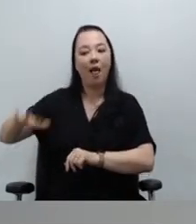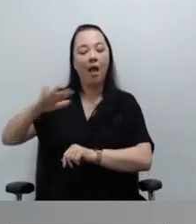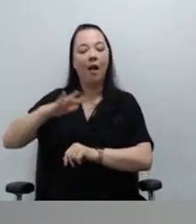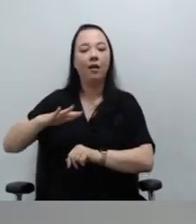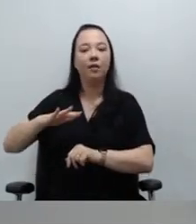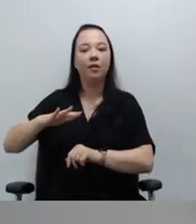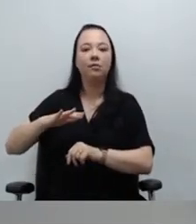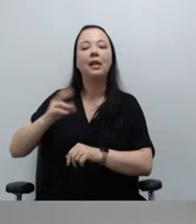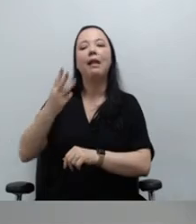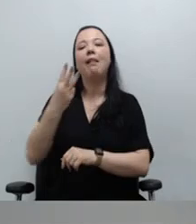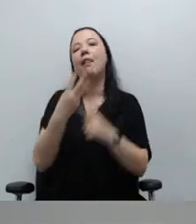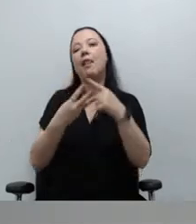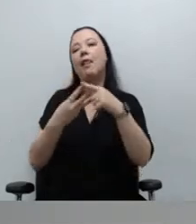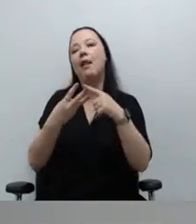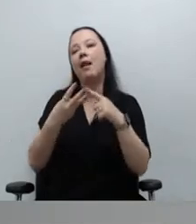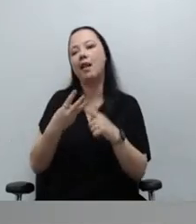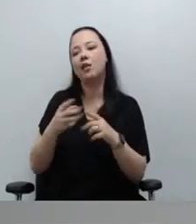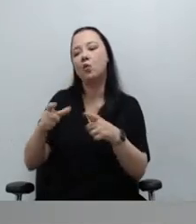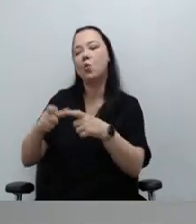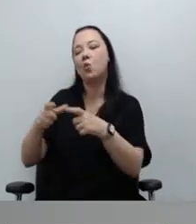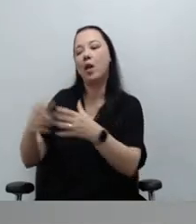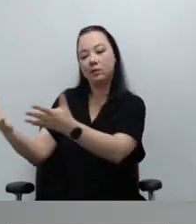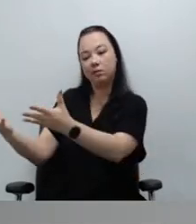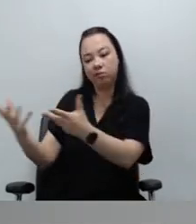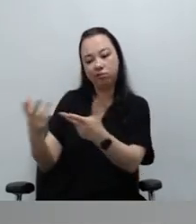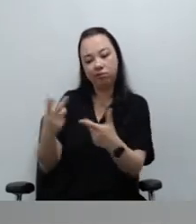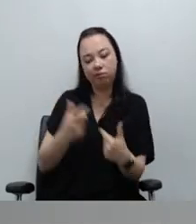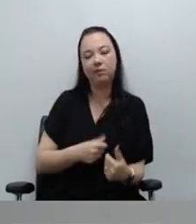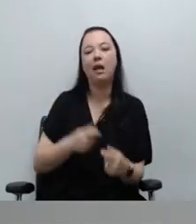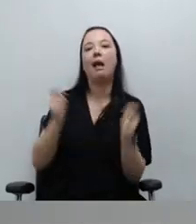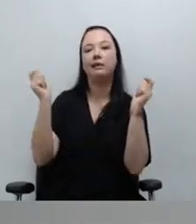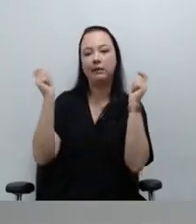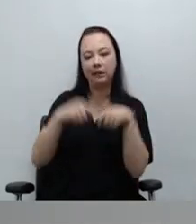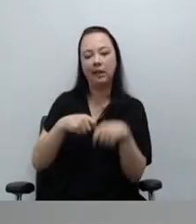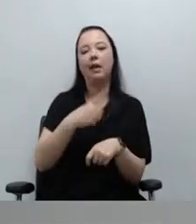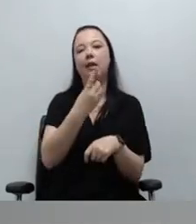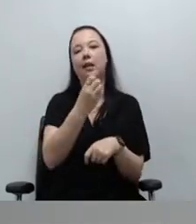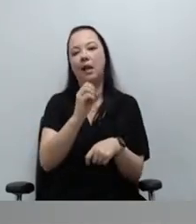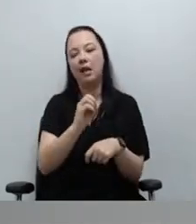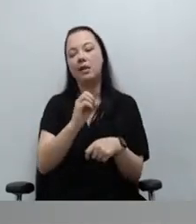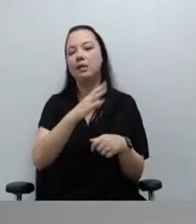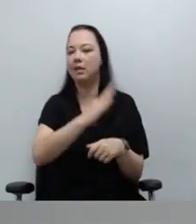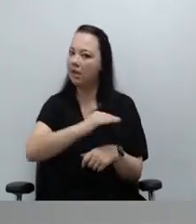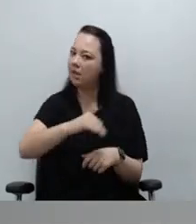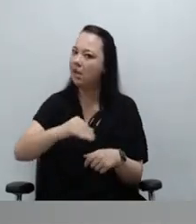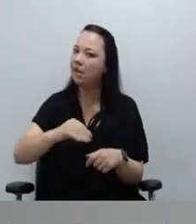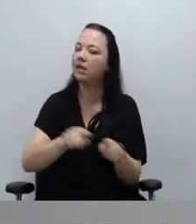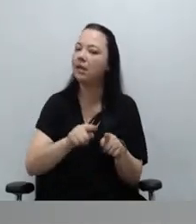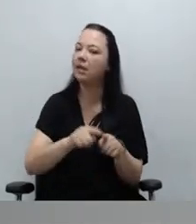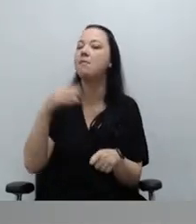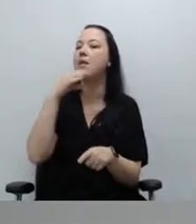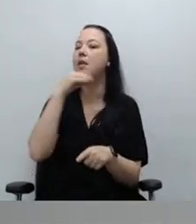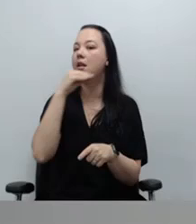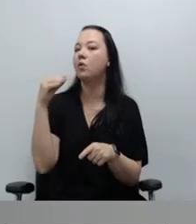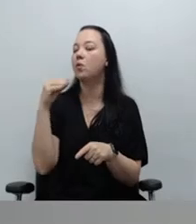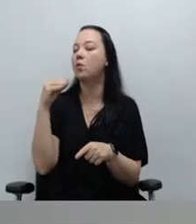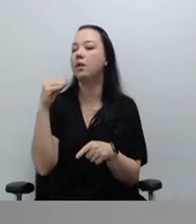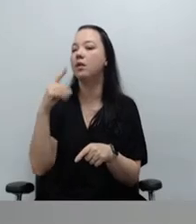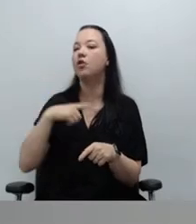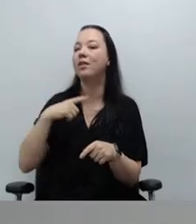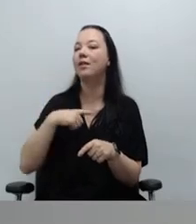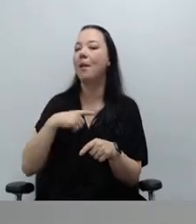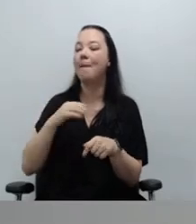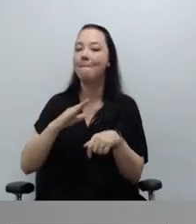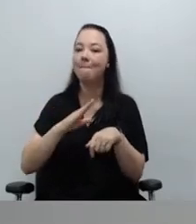tem capacidade para 10 crianças e adolescentes e um serviço de acolhimento institucional tem mais